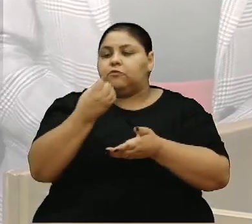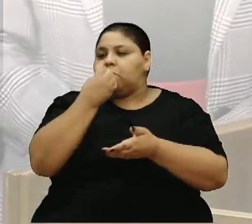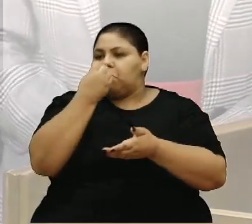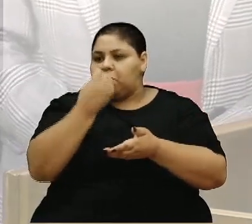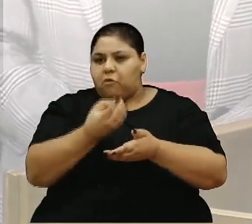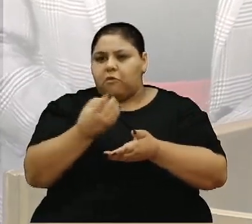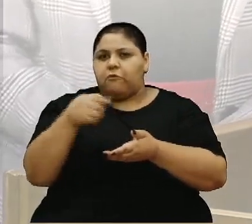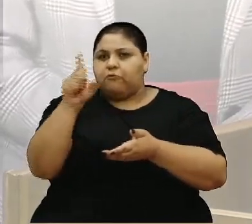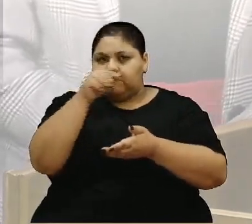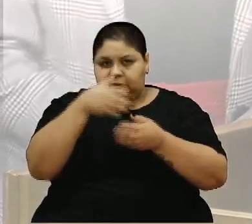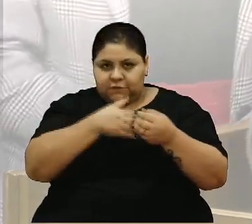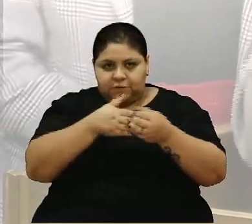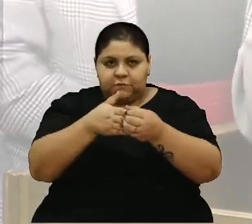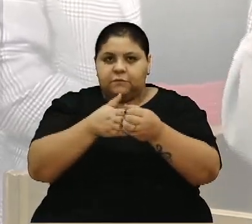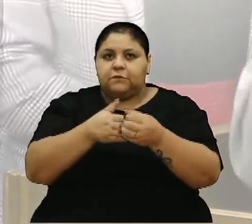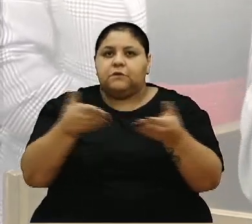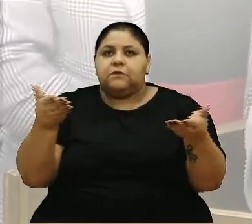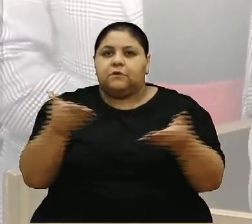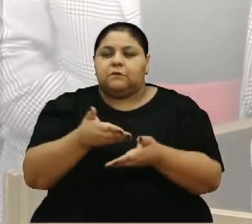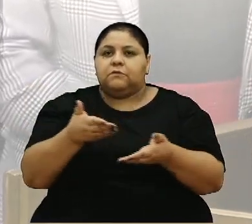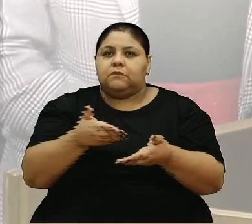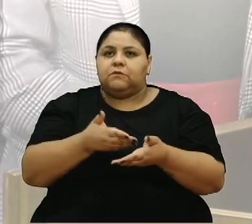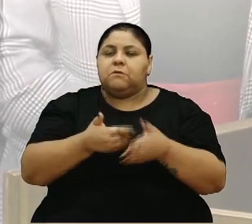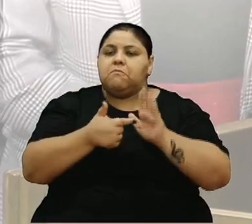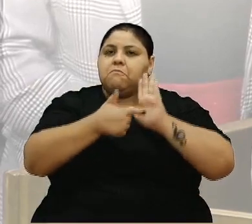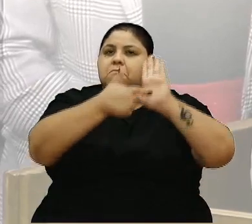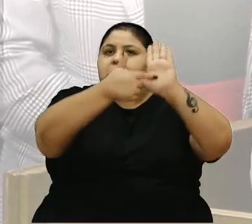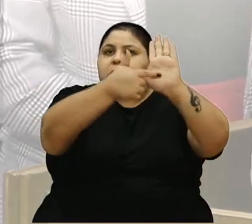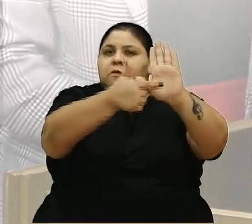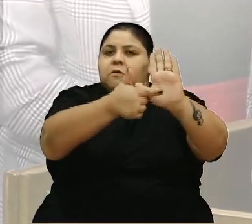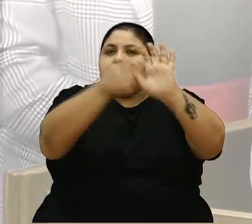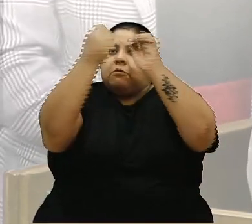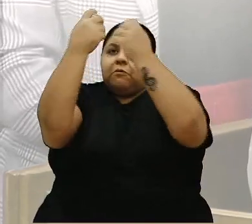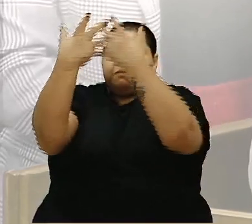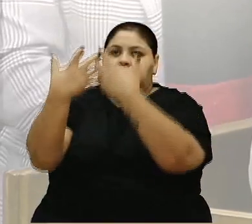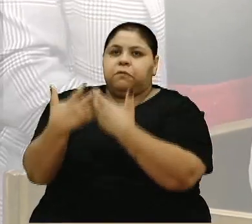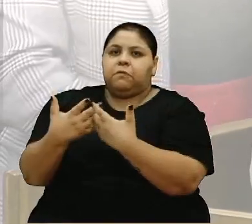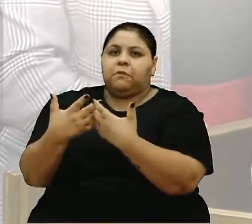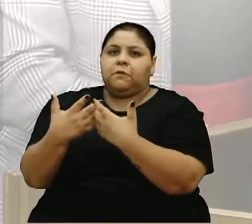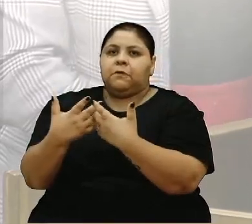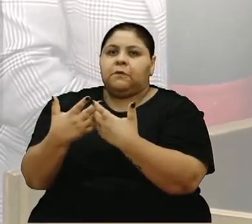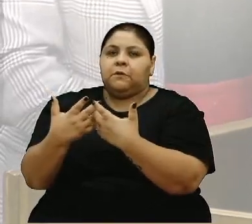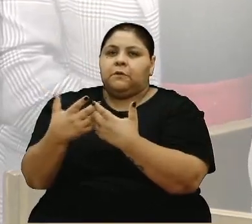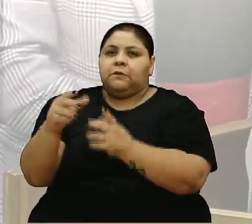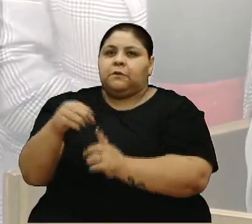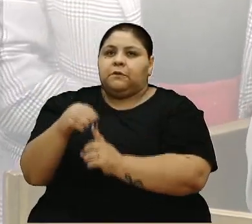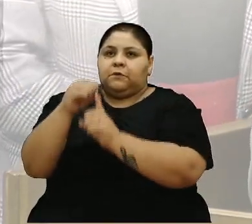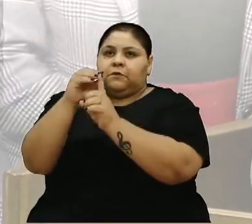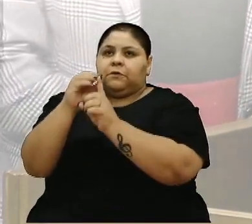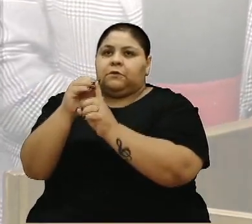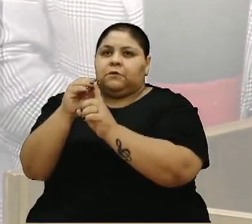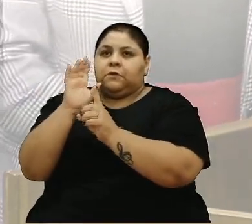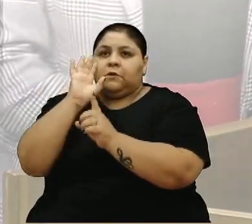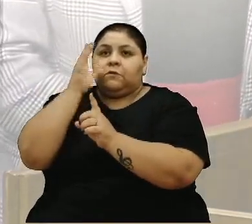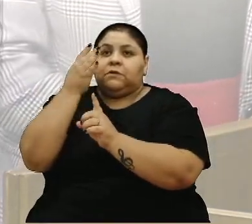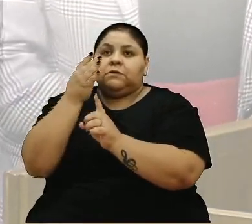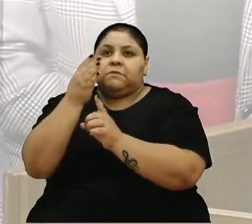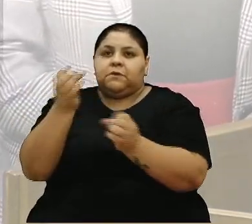final. Então, a gente veio aqui fazer uma demonstração aqui, um breve relato dos principais fatos da festa da uva.